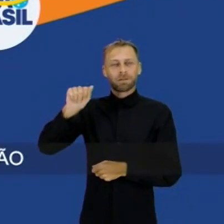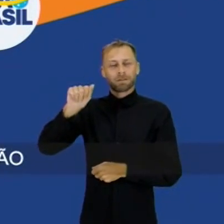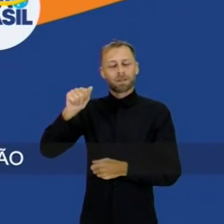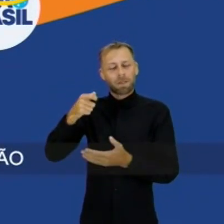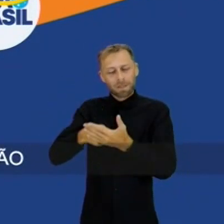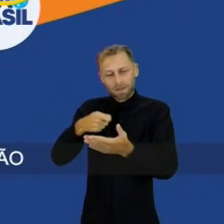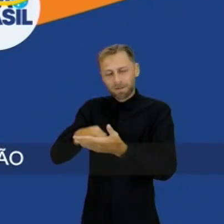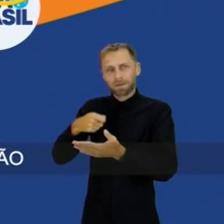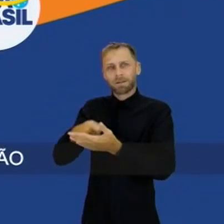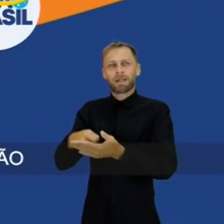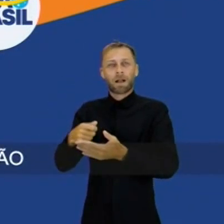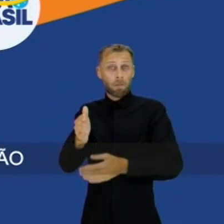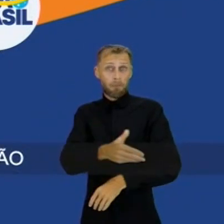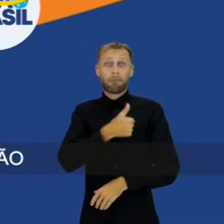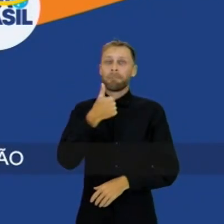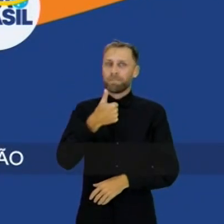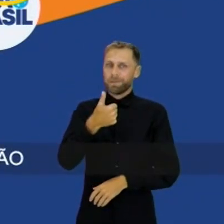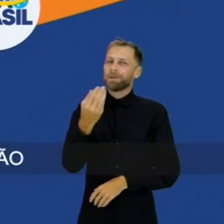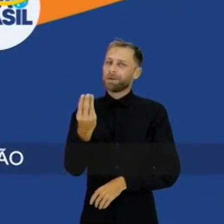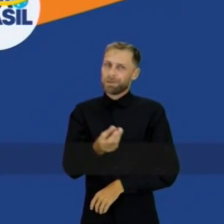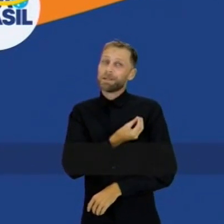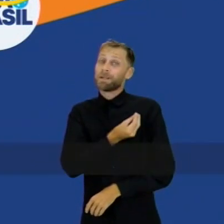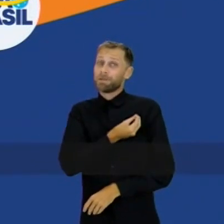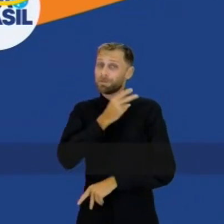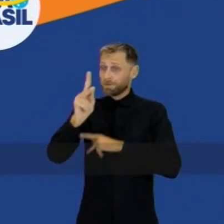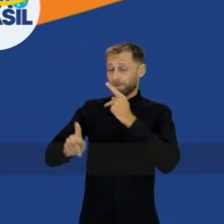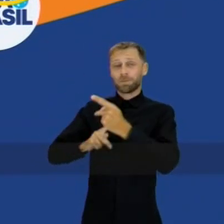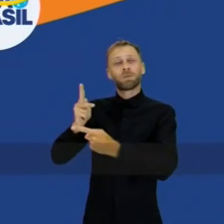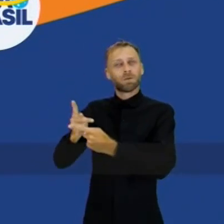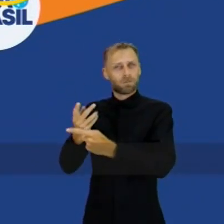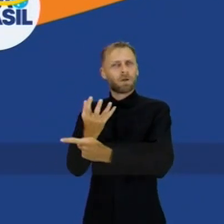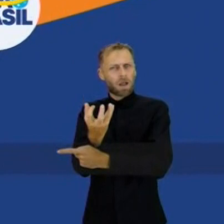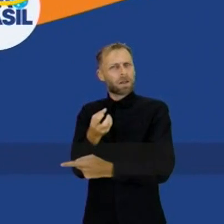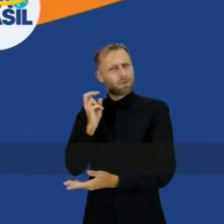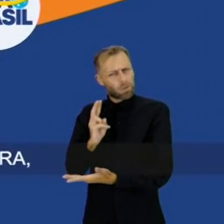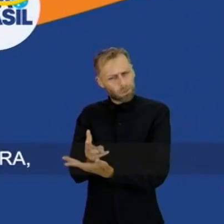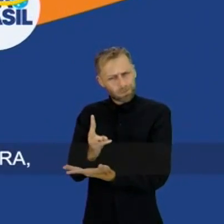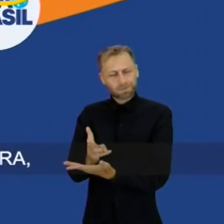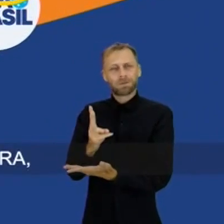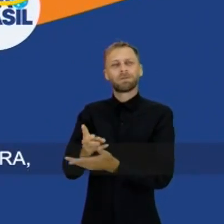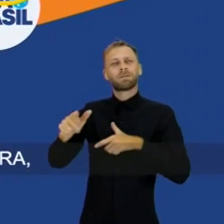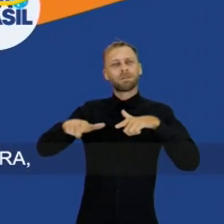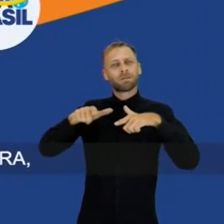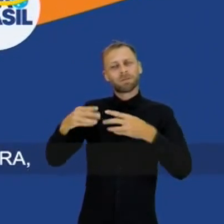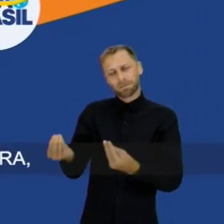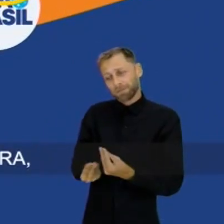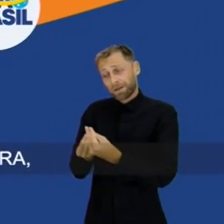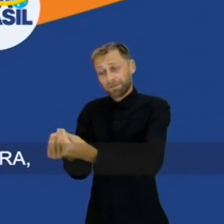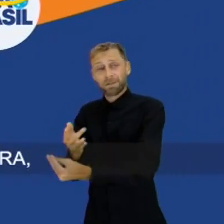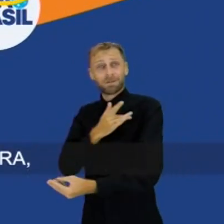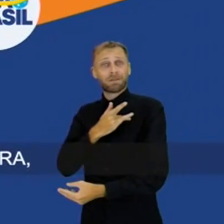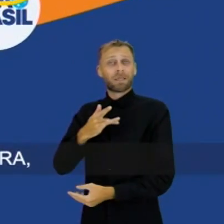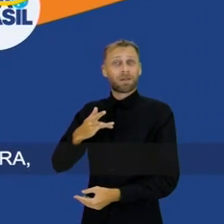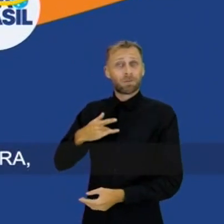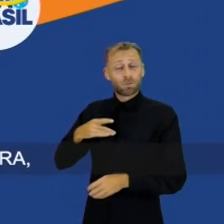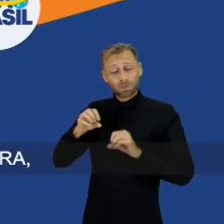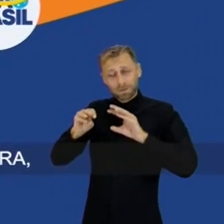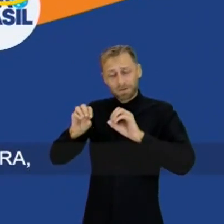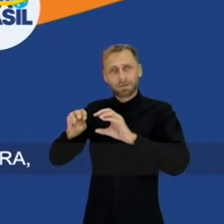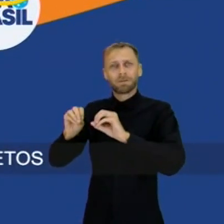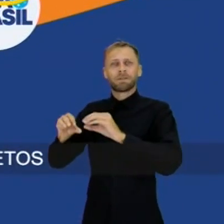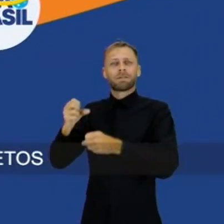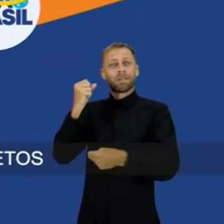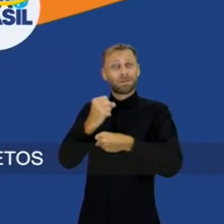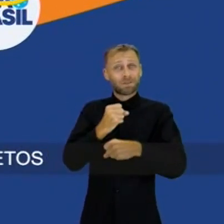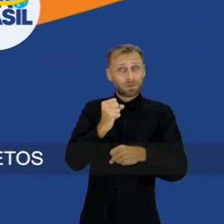pela melhoria na qualidade de vida da população. Quero continuar com esse trabalho, levando recursos para a saúde, educação, infraestrutura,